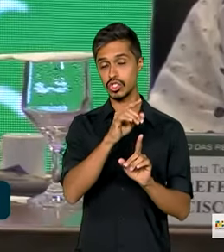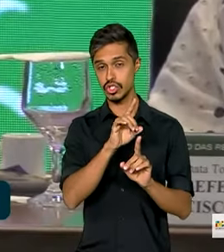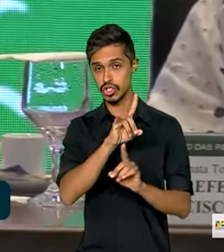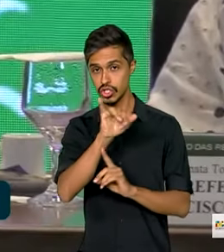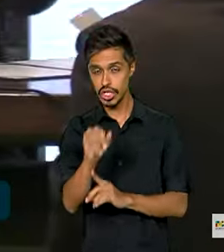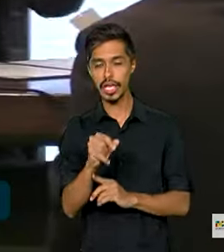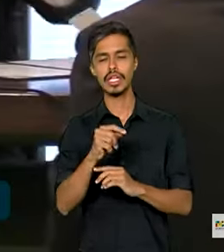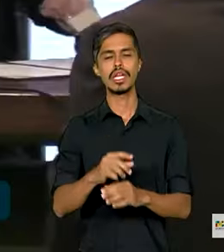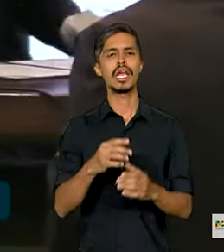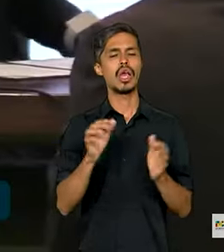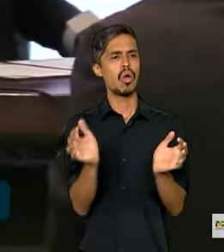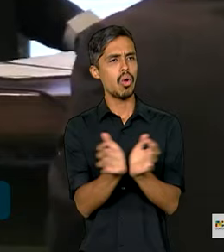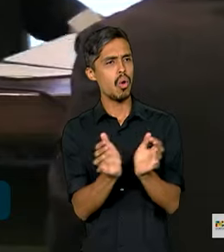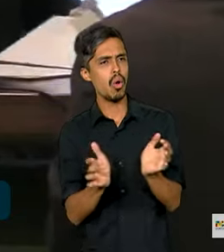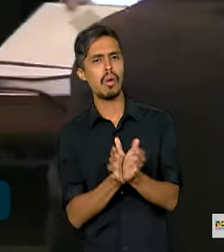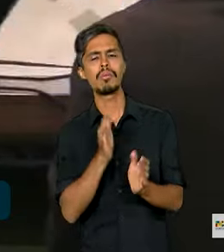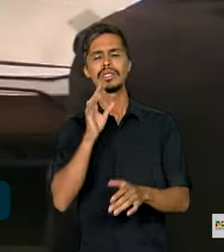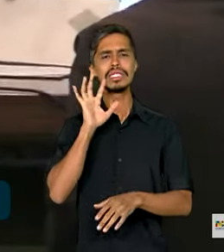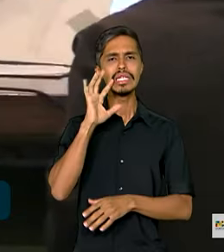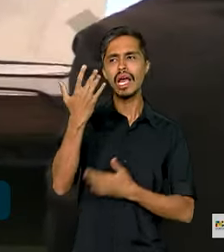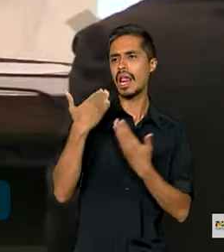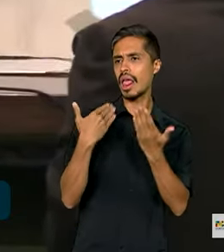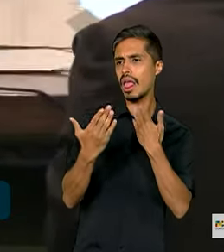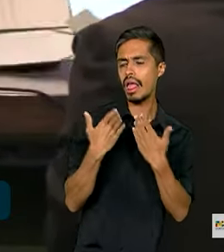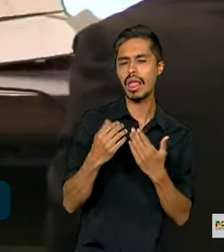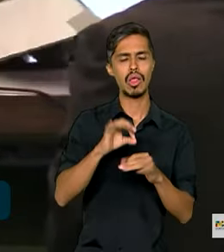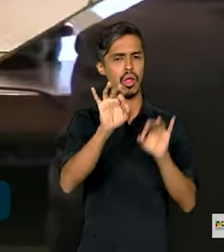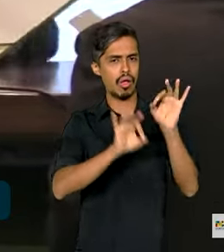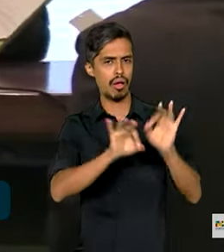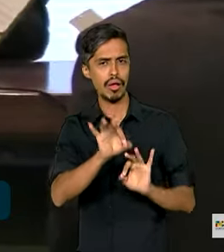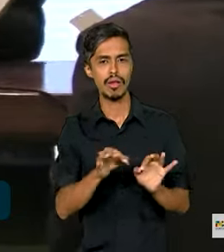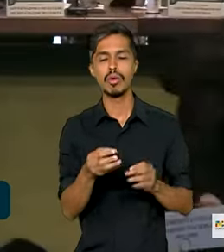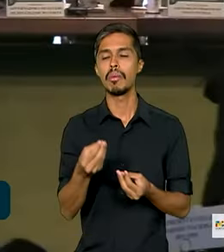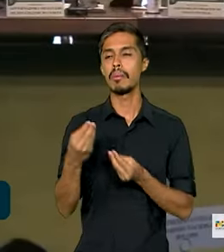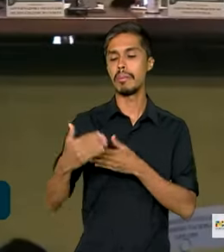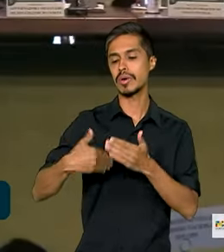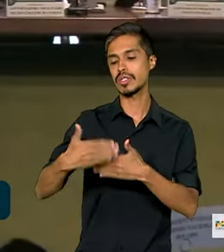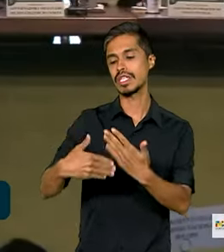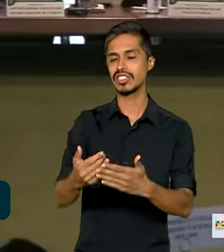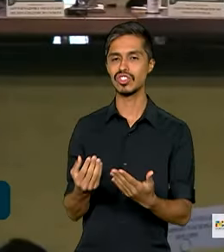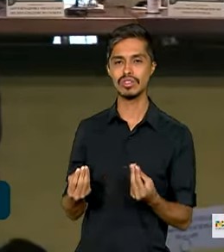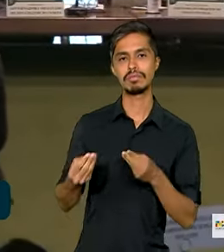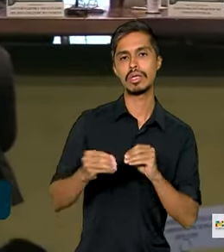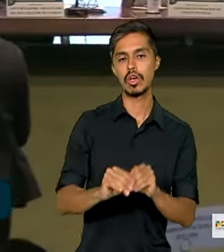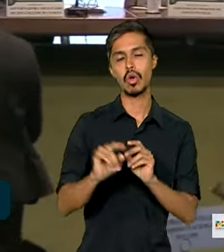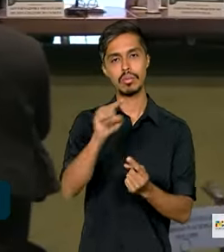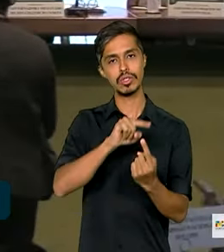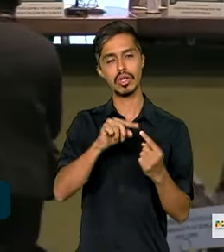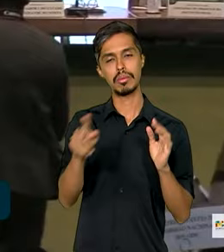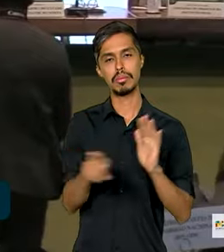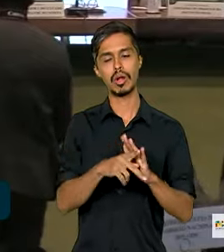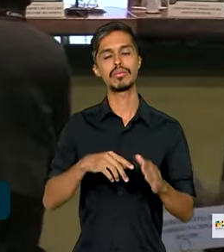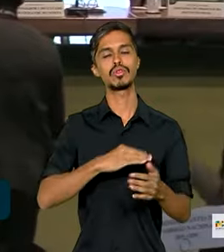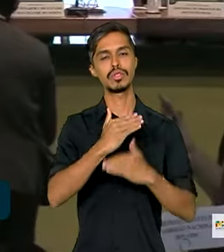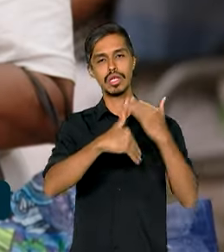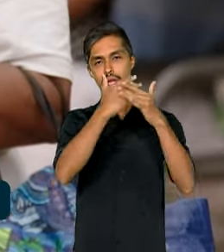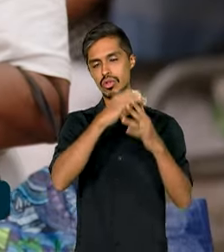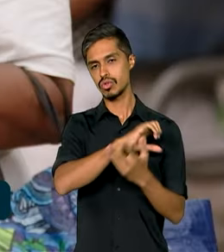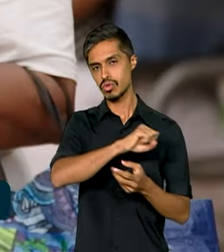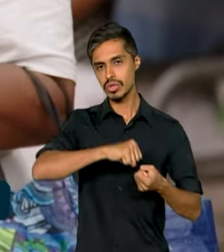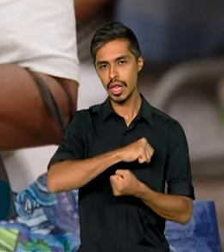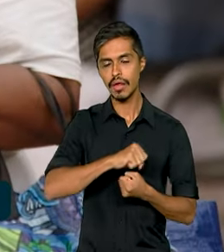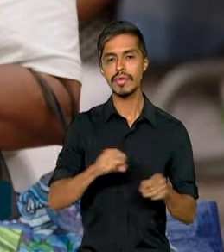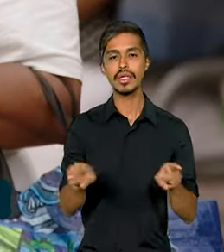vai debater e reestruturar o processo de implantação dos objetivos do desenvolvimento sustentável.